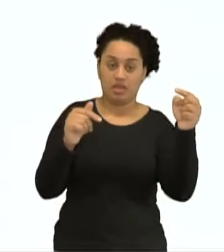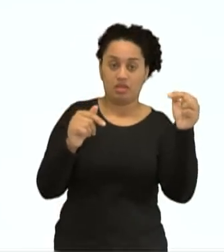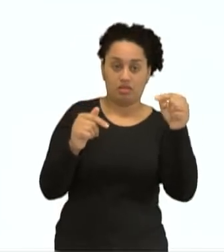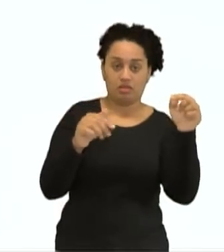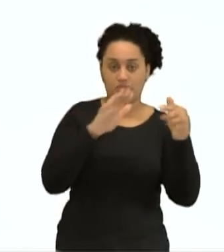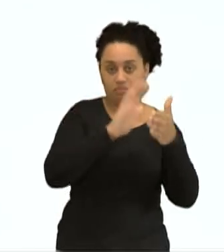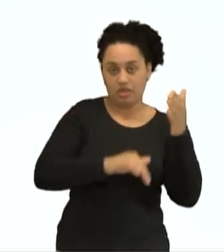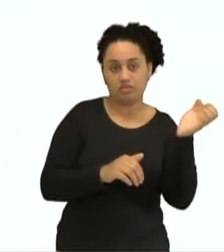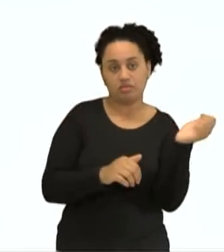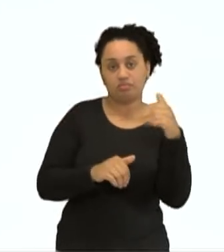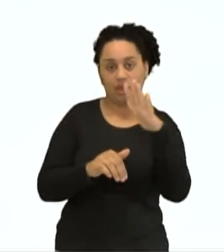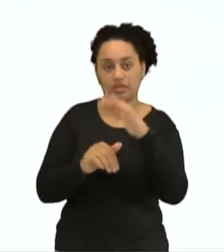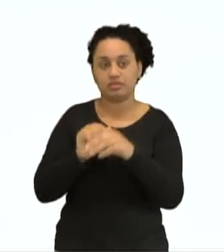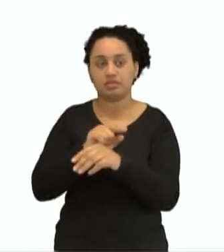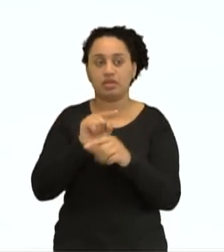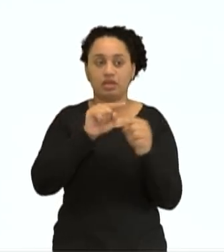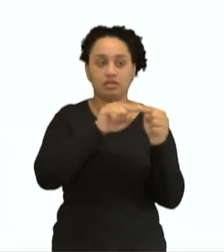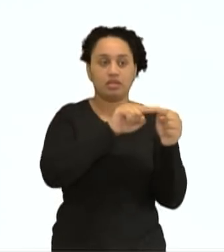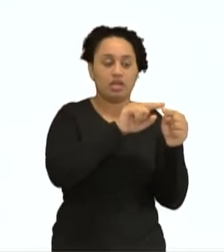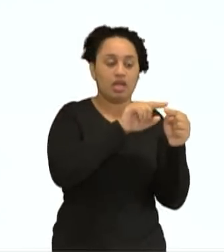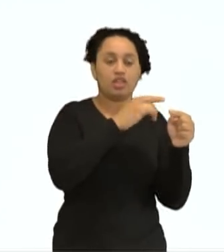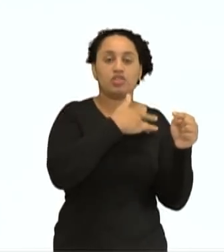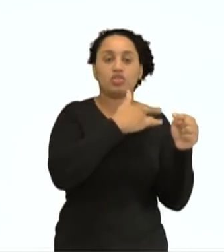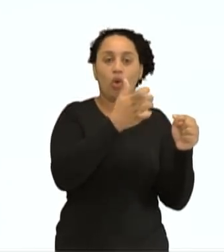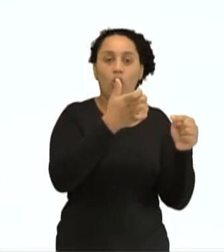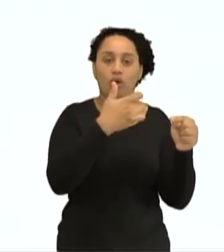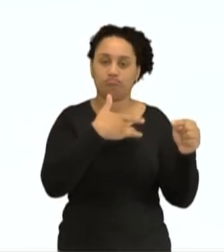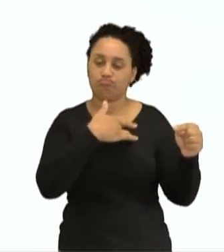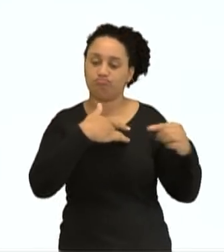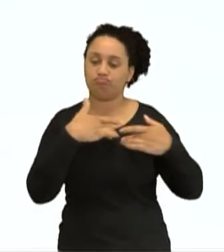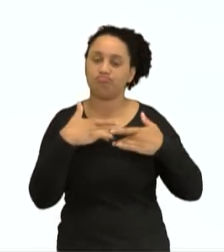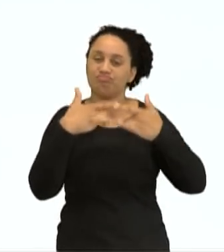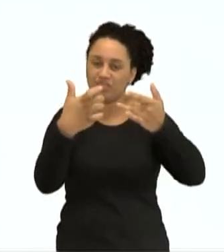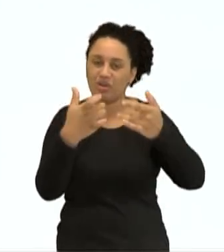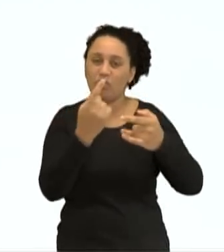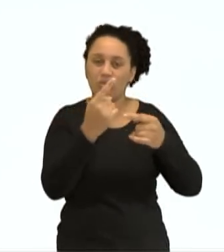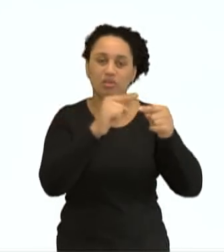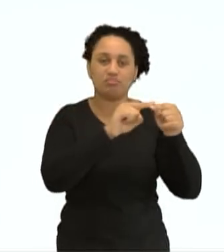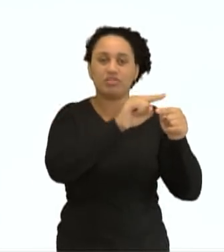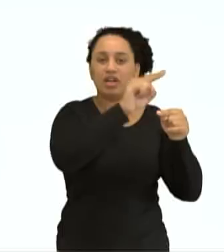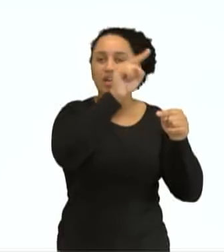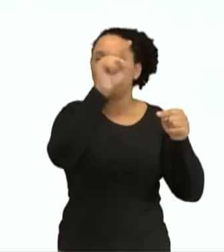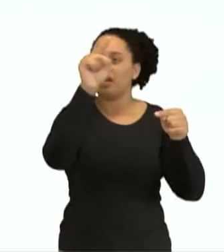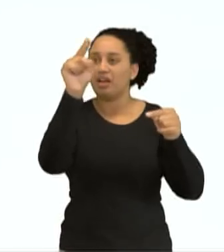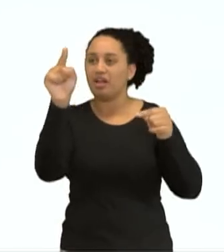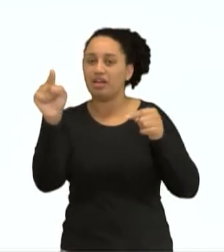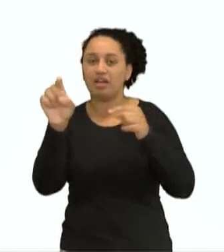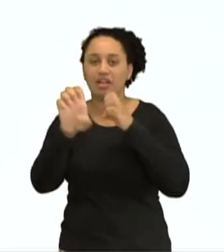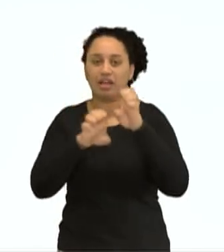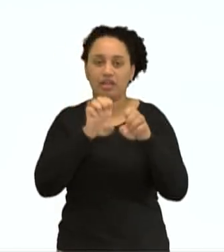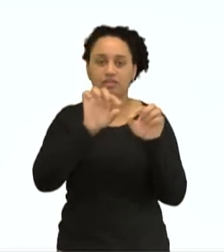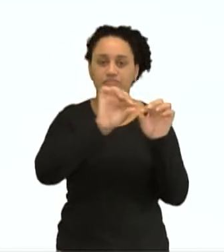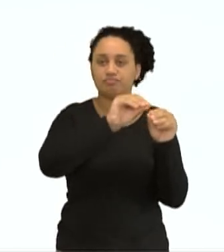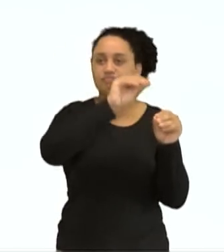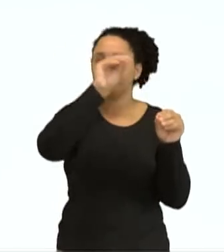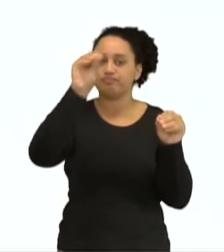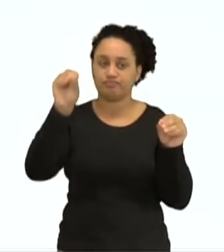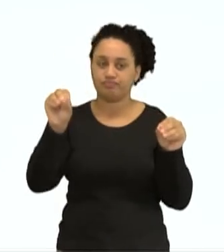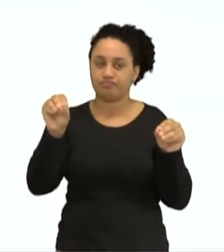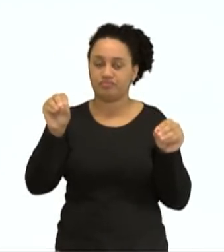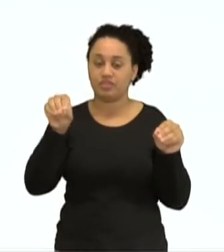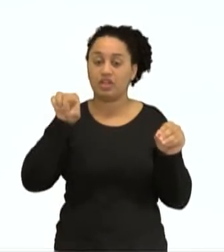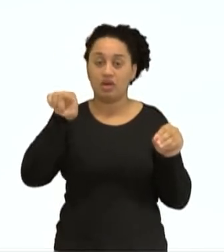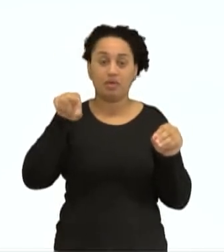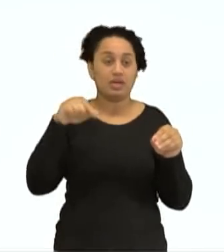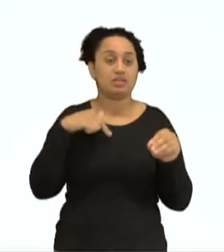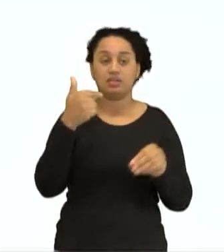mais. O sódio doou um elétron que ele tinha na última camada para o cloro. Agora, o cloro não tem mais